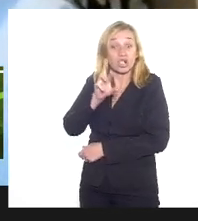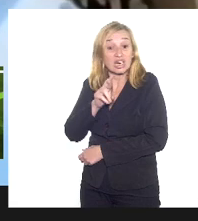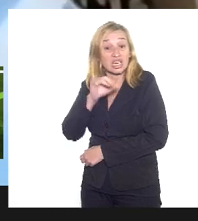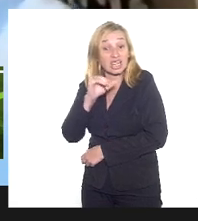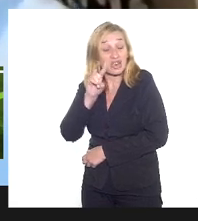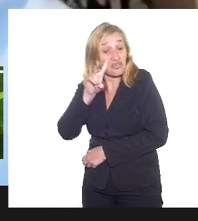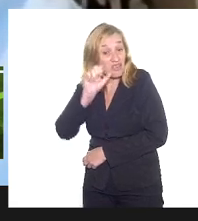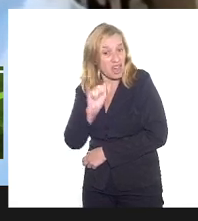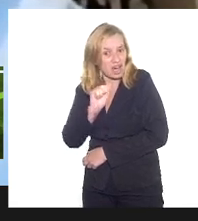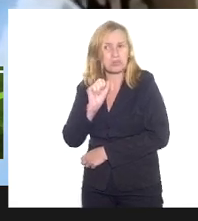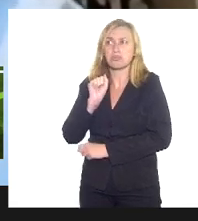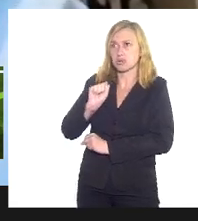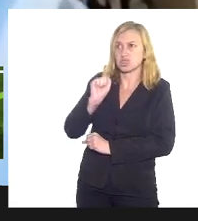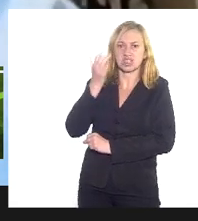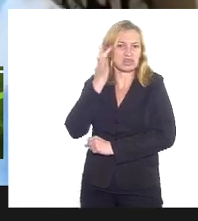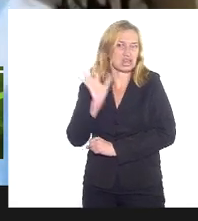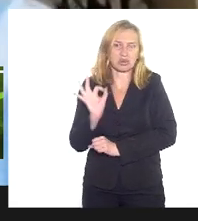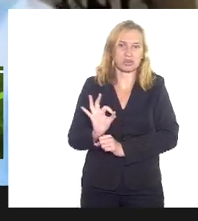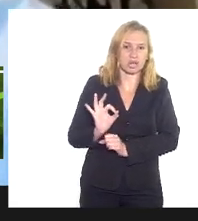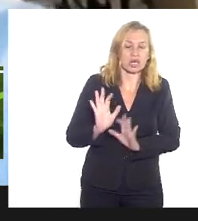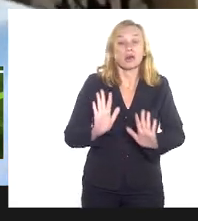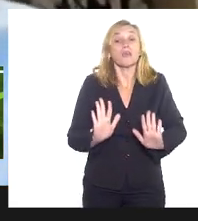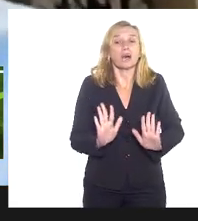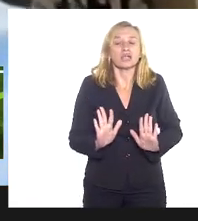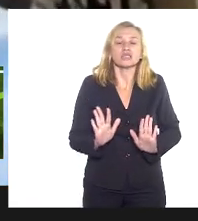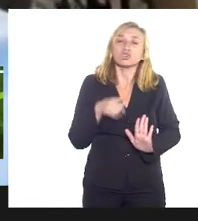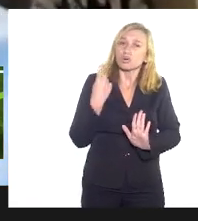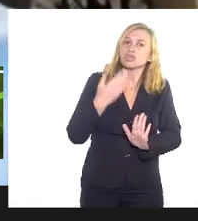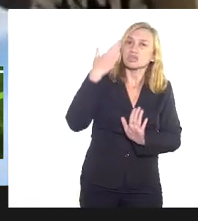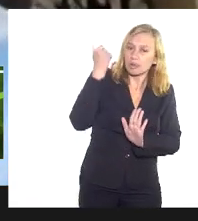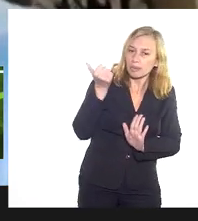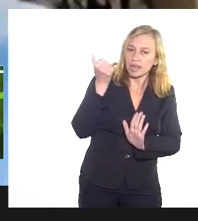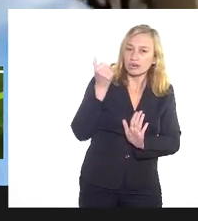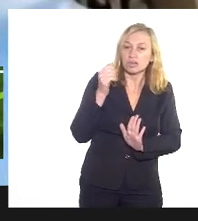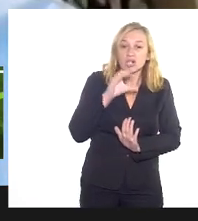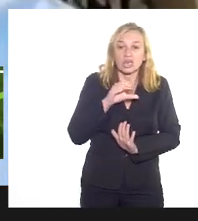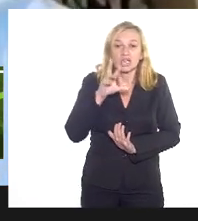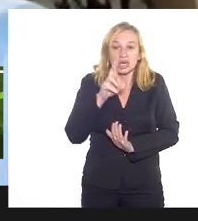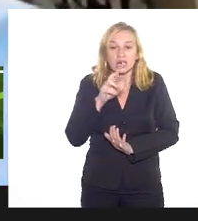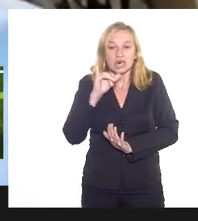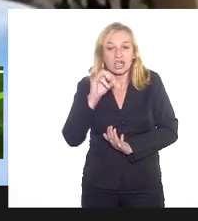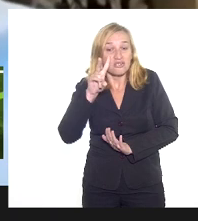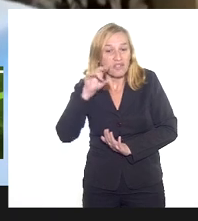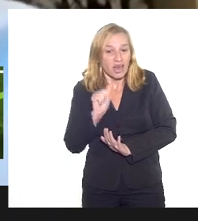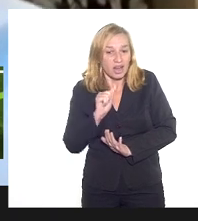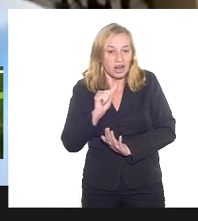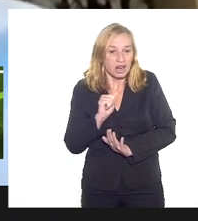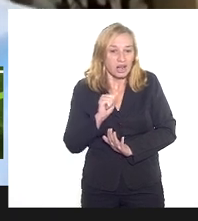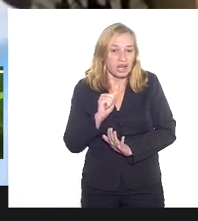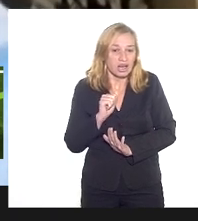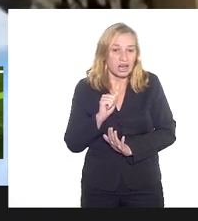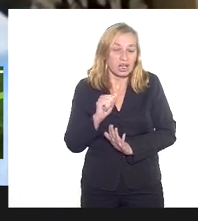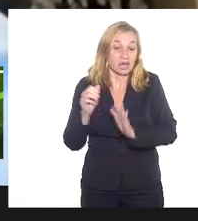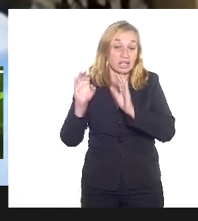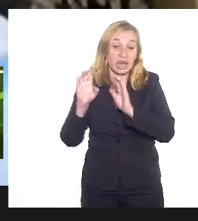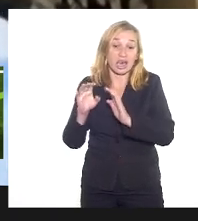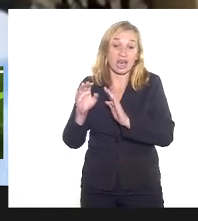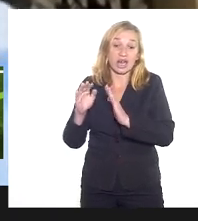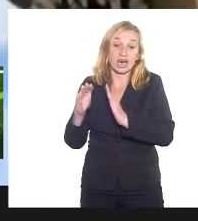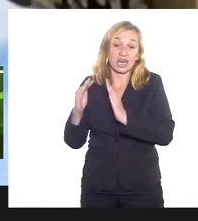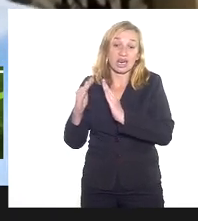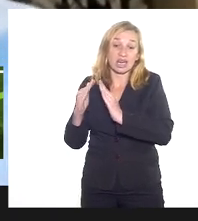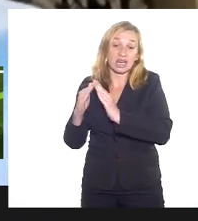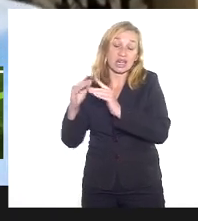que pode ser que ele entenda, não sei, mas a gente sabe que o Crivella é da Igreja Universal, então, eu não sei se o